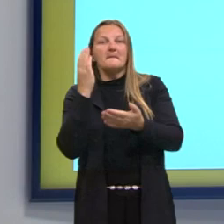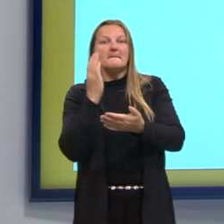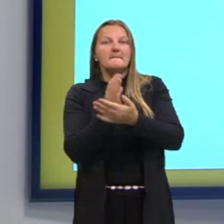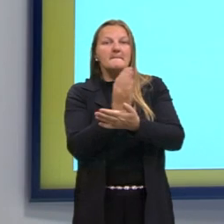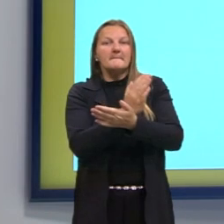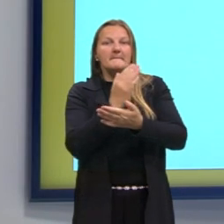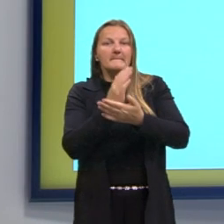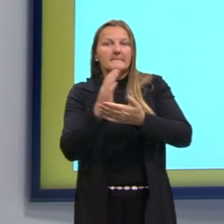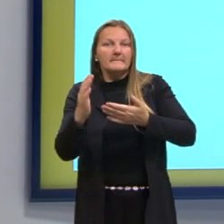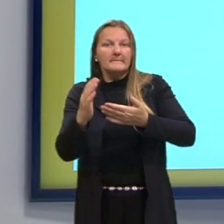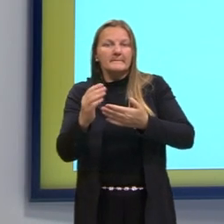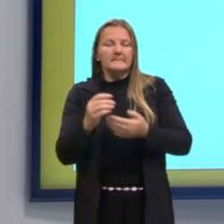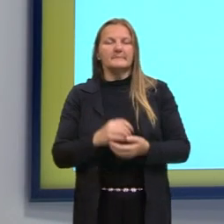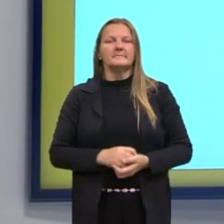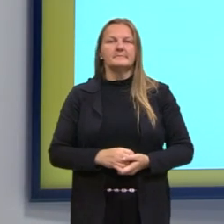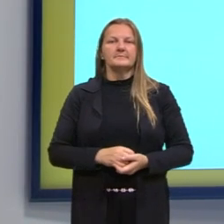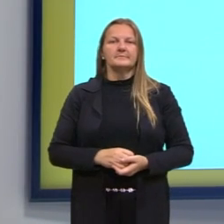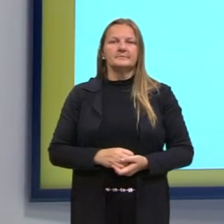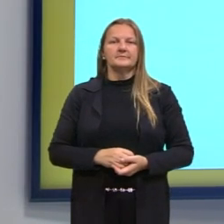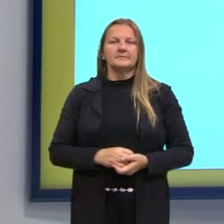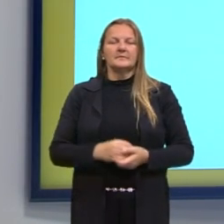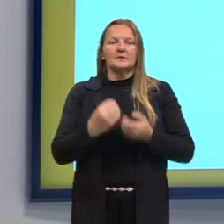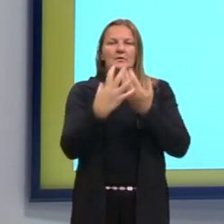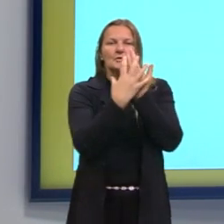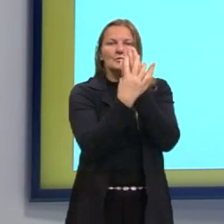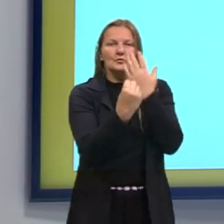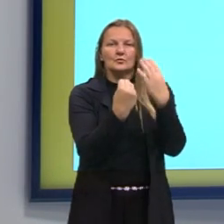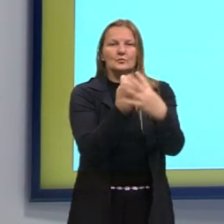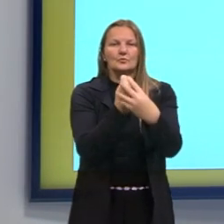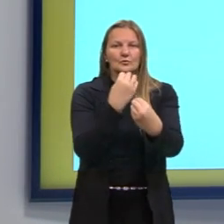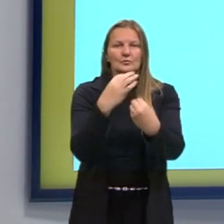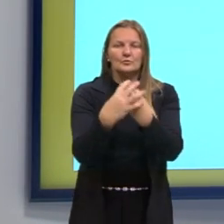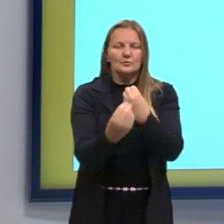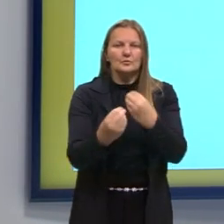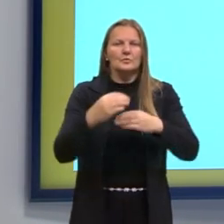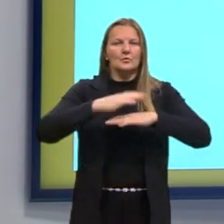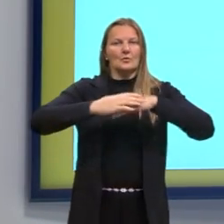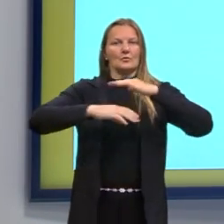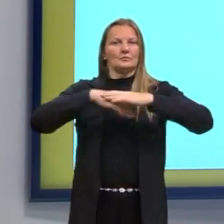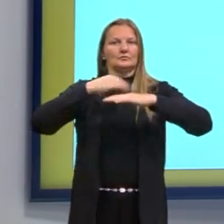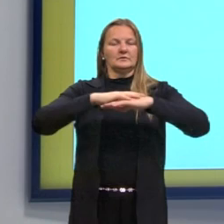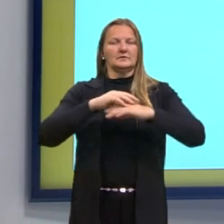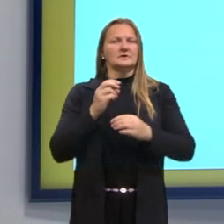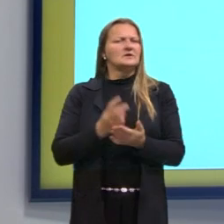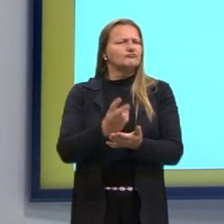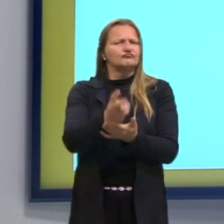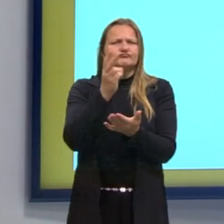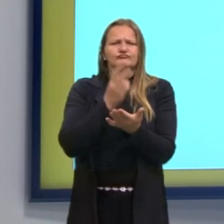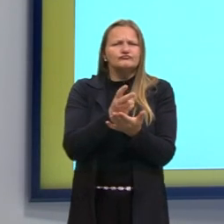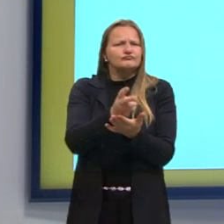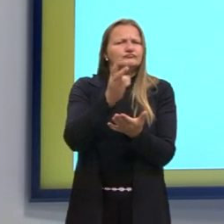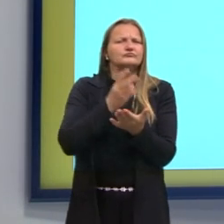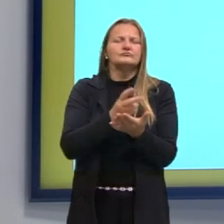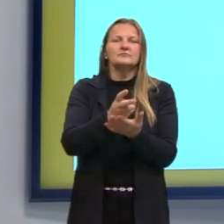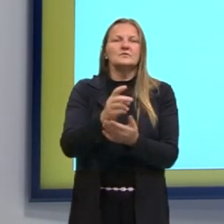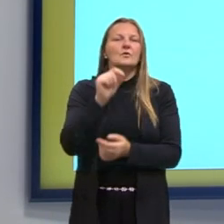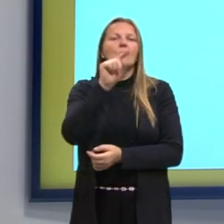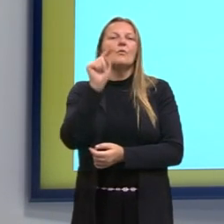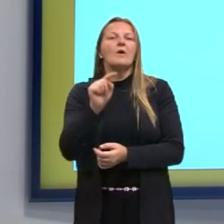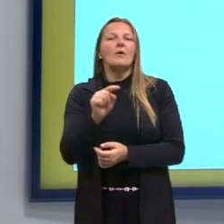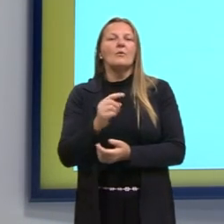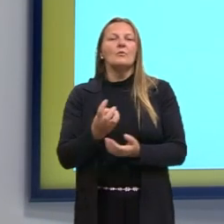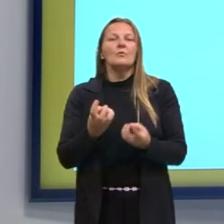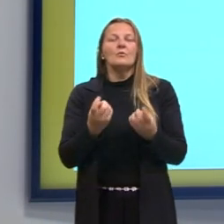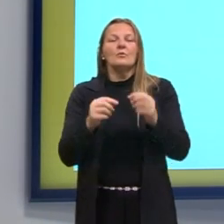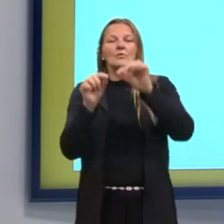base. Essa sequência de construção se repete recursivamente. Qual é a medida